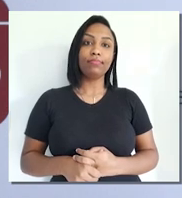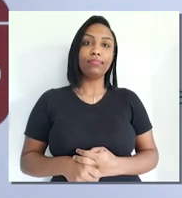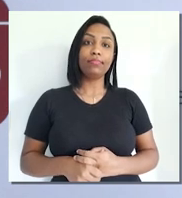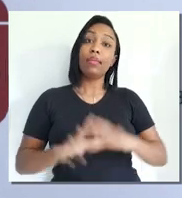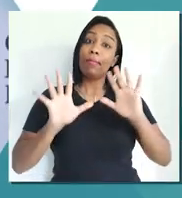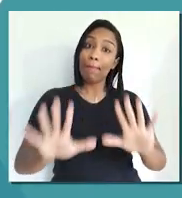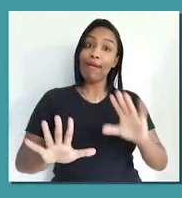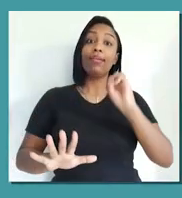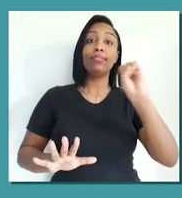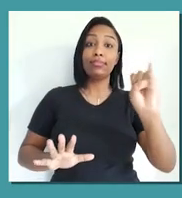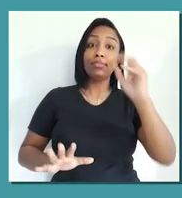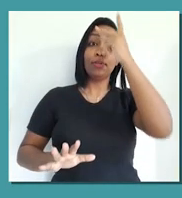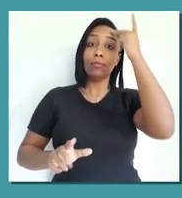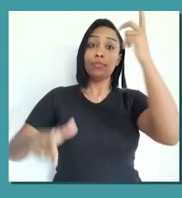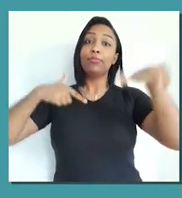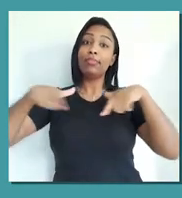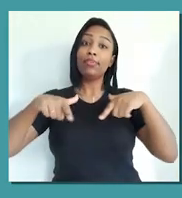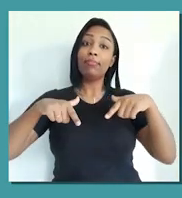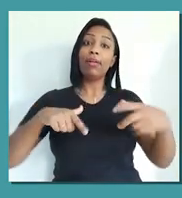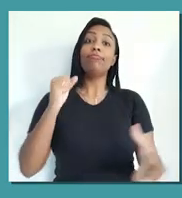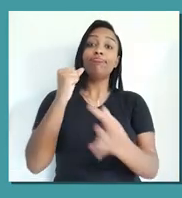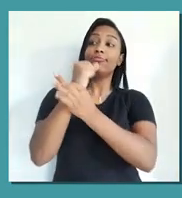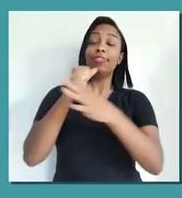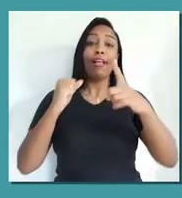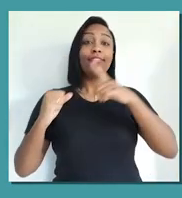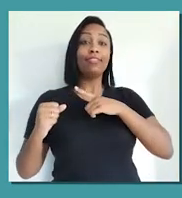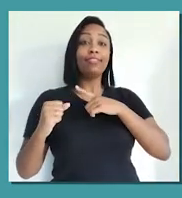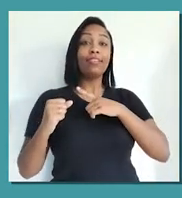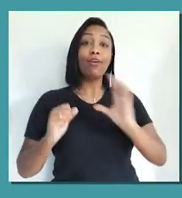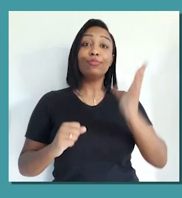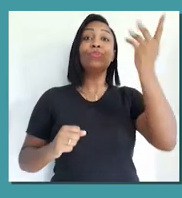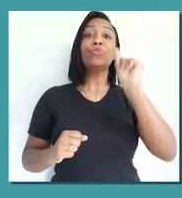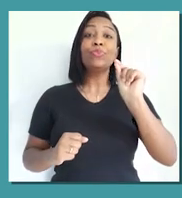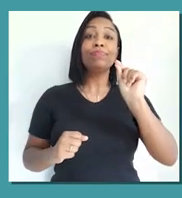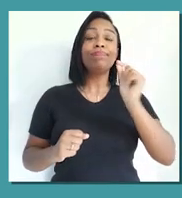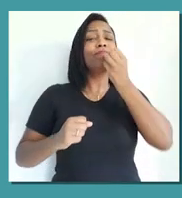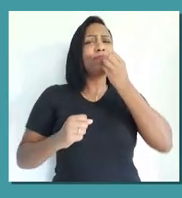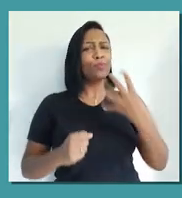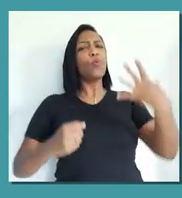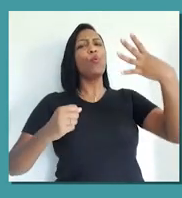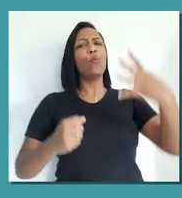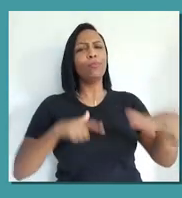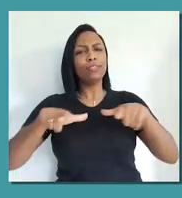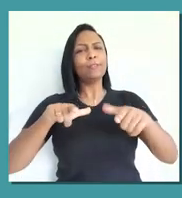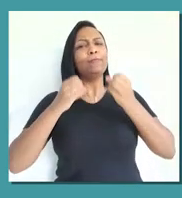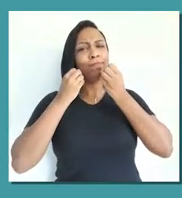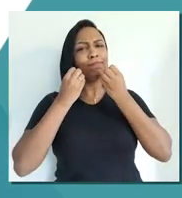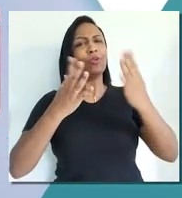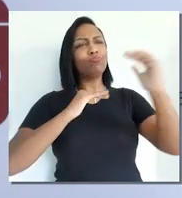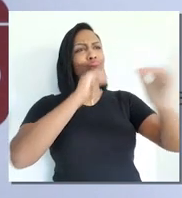se sente seguro, confortável para trabalhar, você acaba minimizando esse risco. Você acaba trazendo